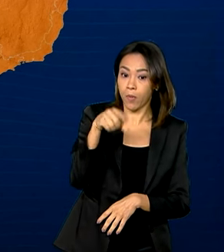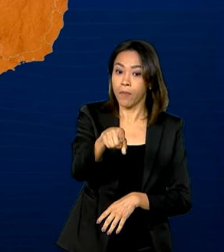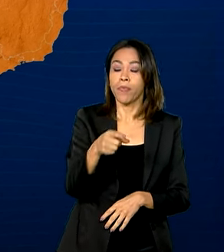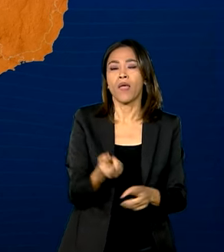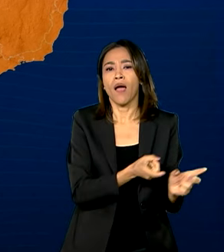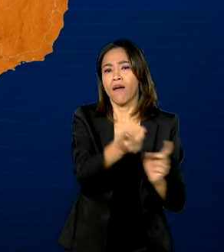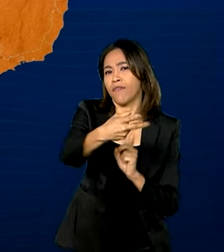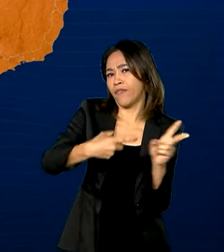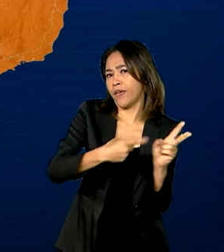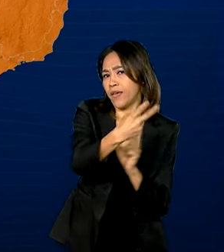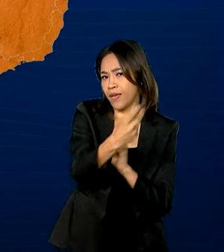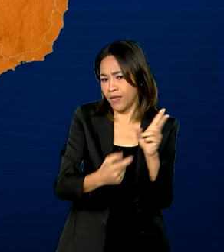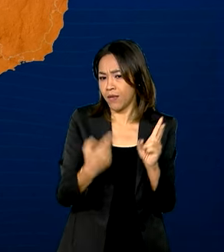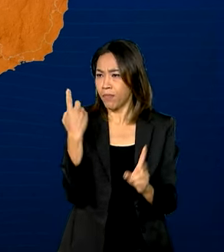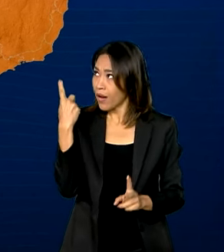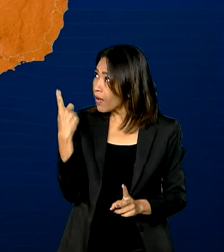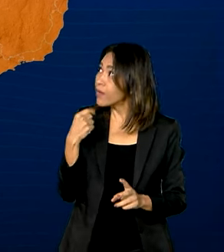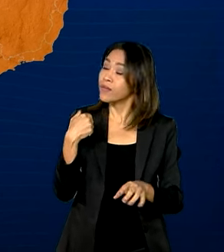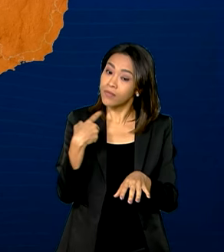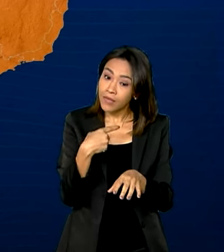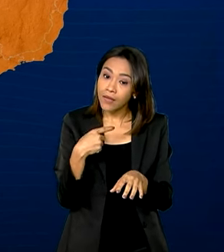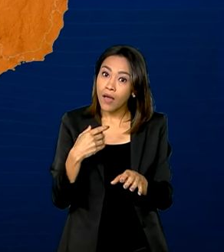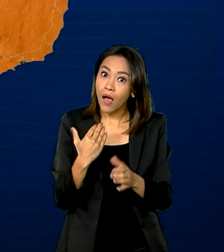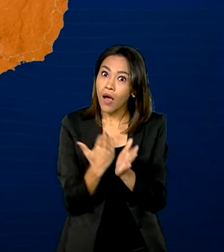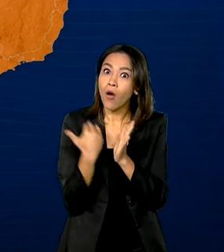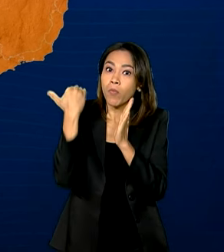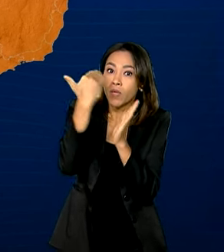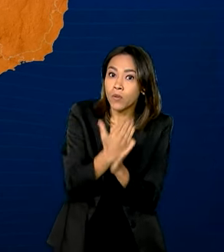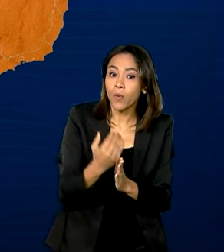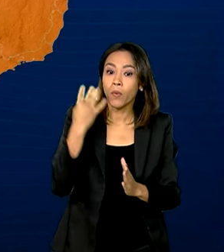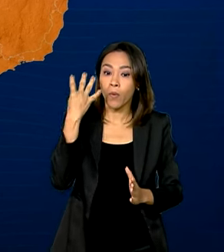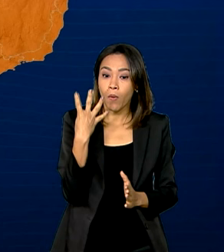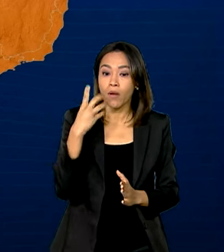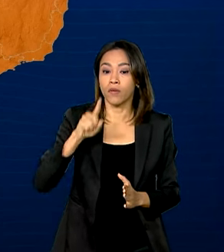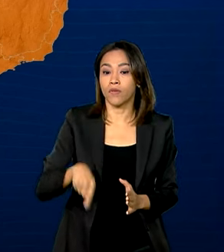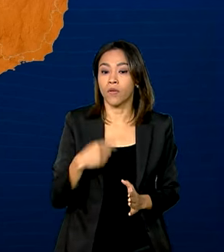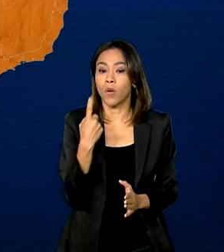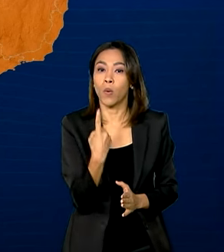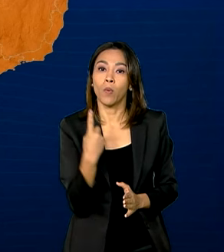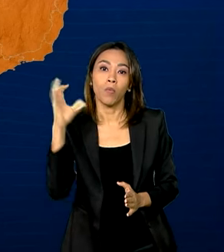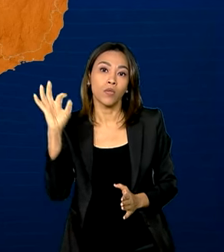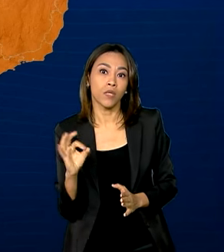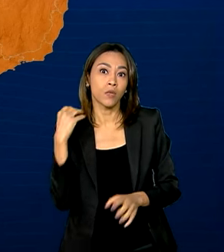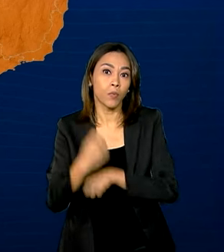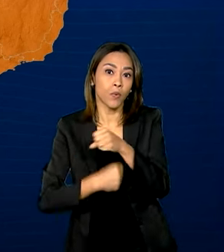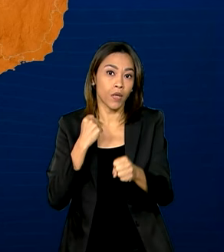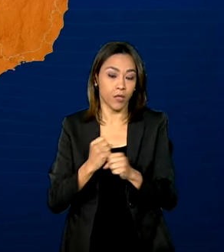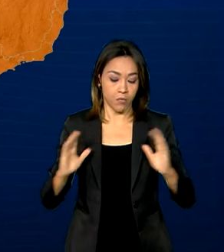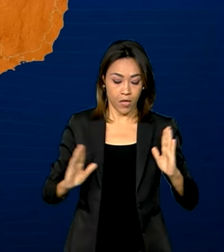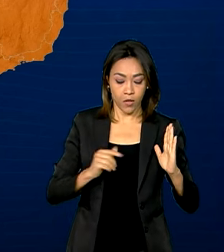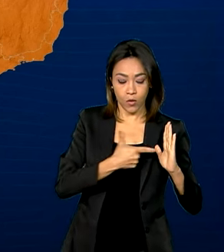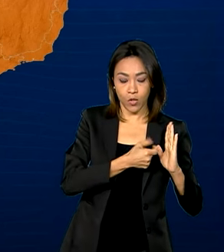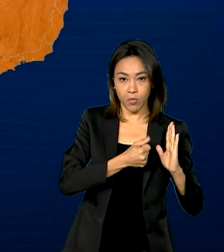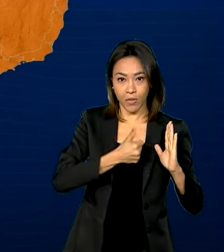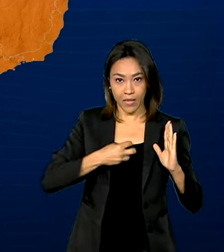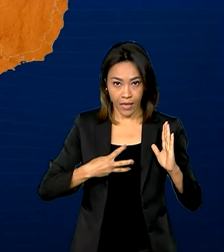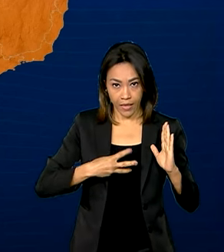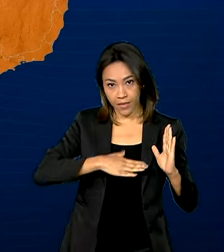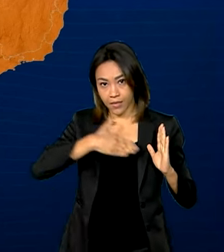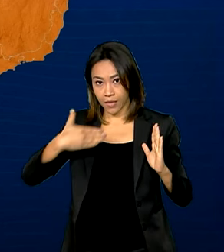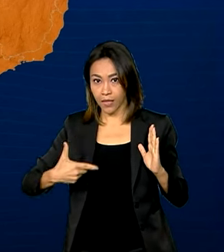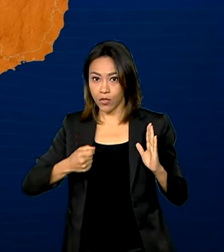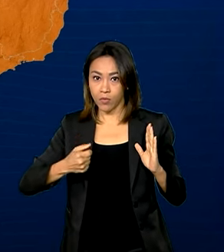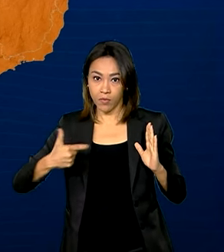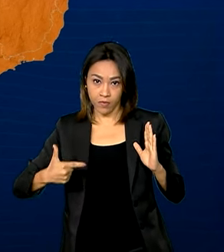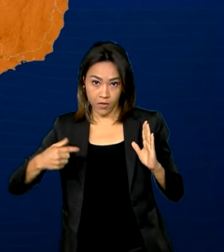exportações brasileiras para o país cresceram em média 4,1% ao ano entre 2013 e 2023.